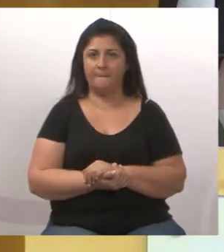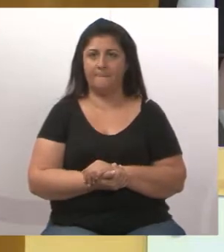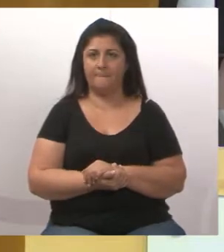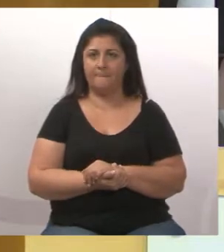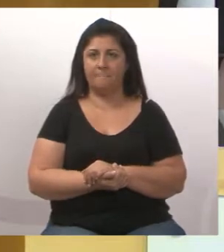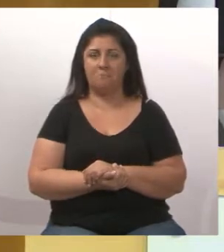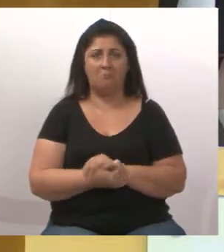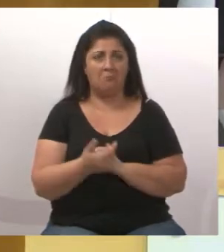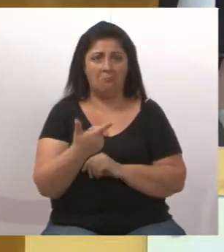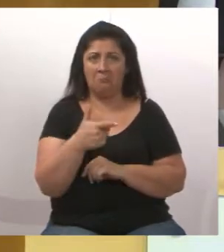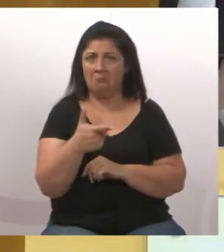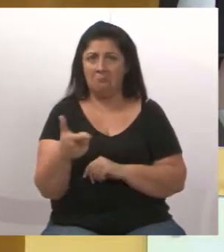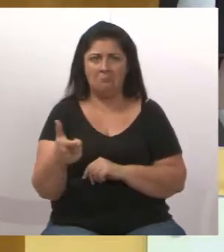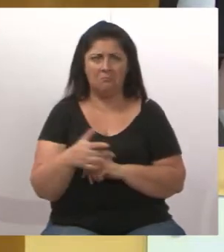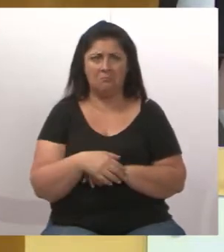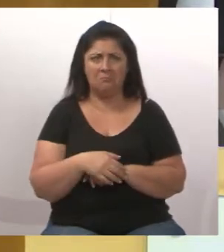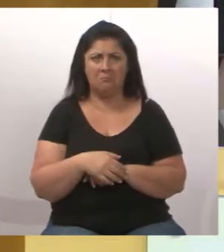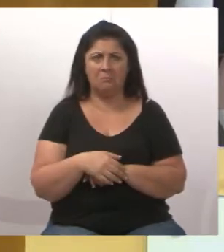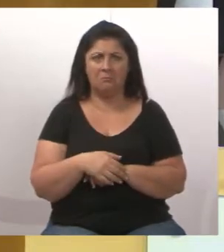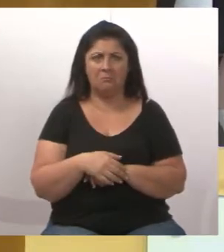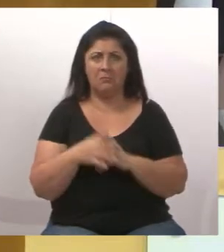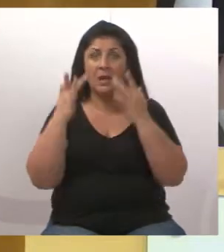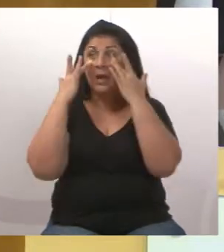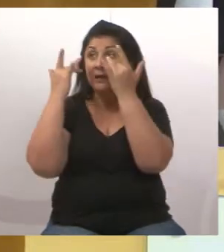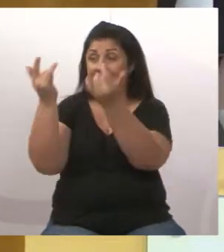Mas não tem, não tem o atrativo.